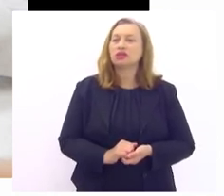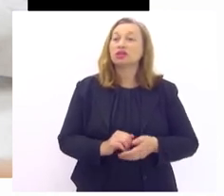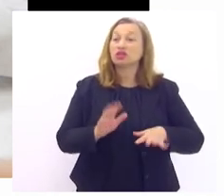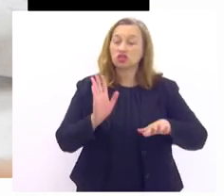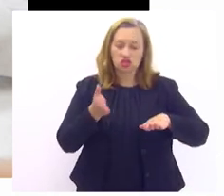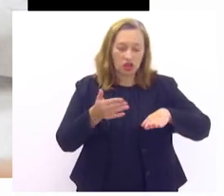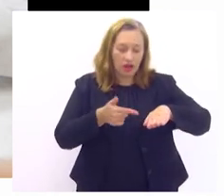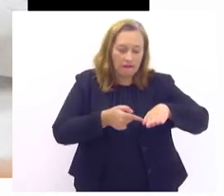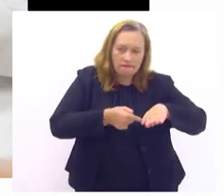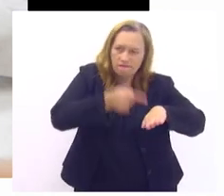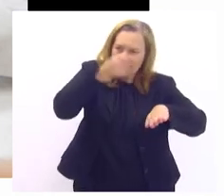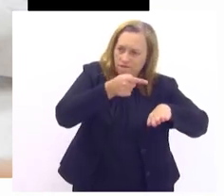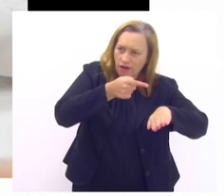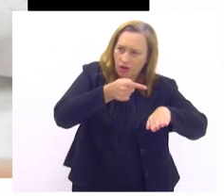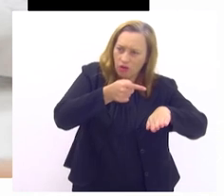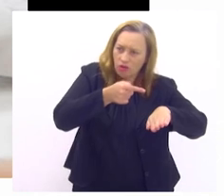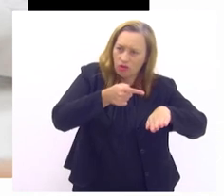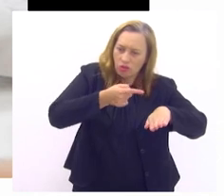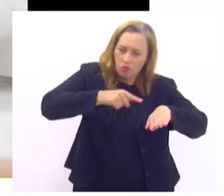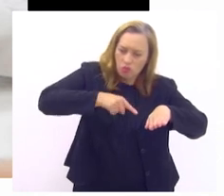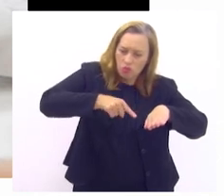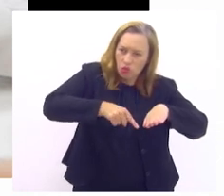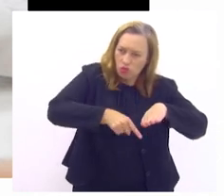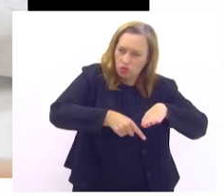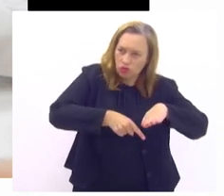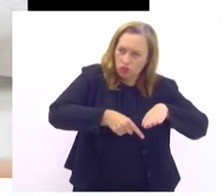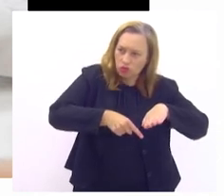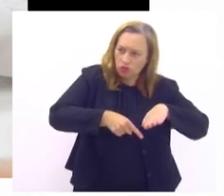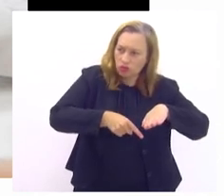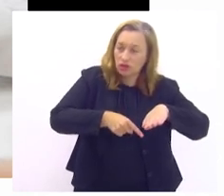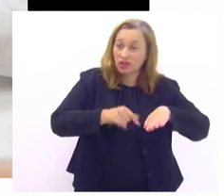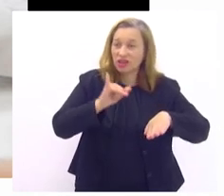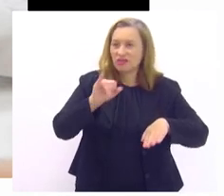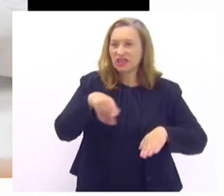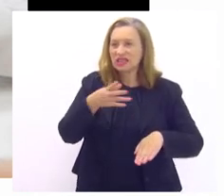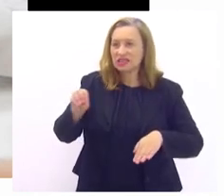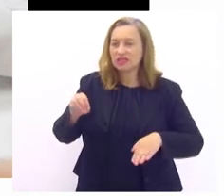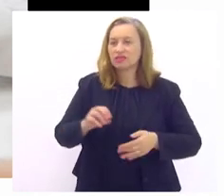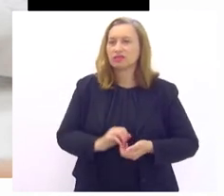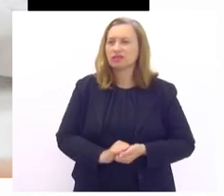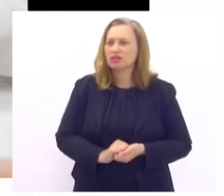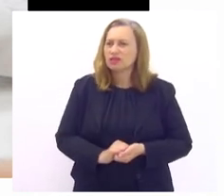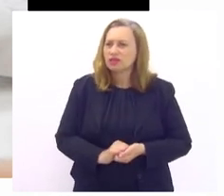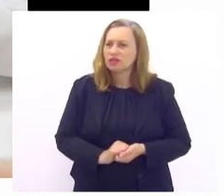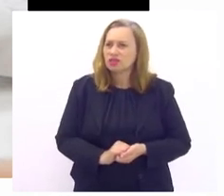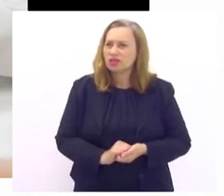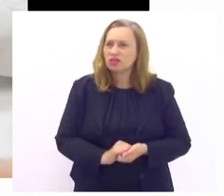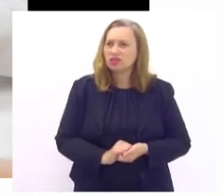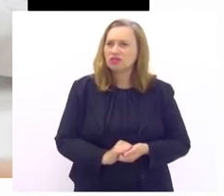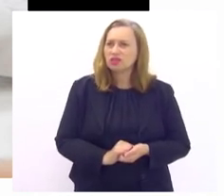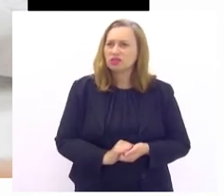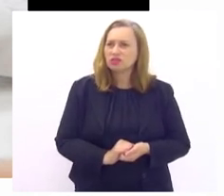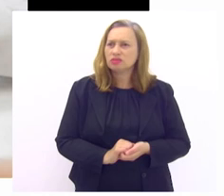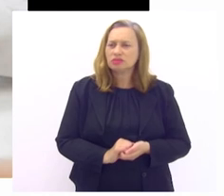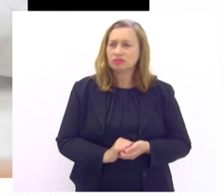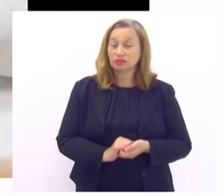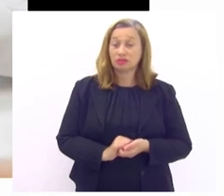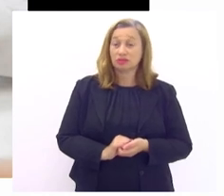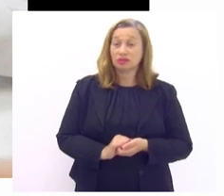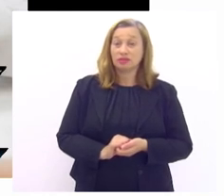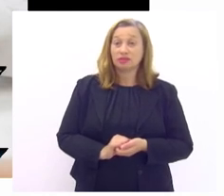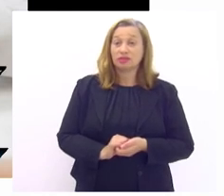infectada bem profunda né dando infecção secundária pode passar né a